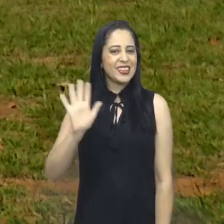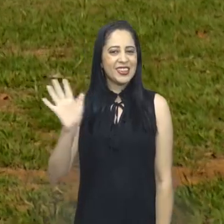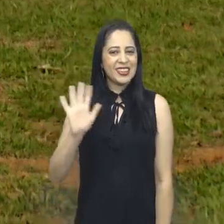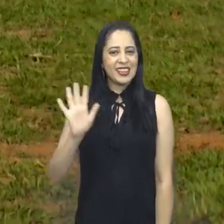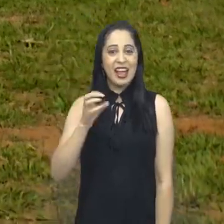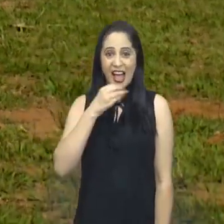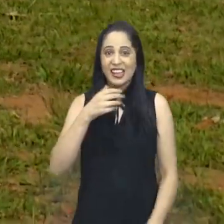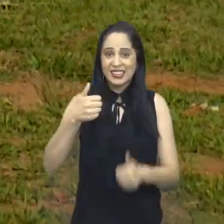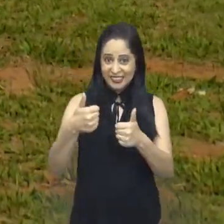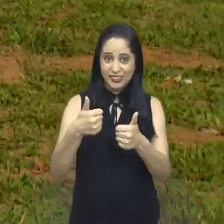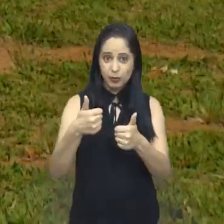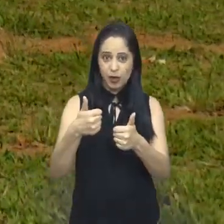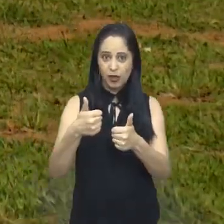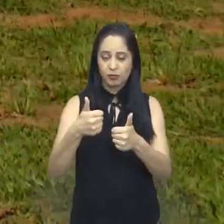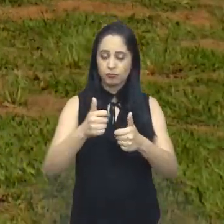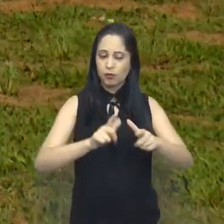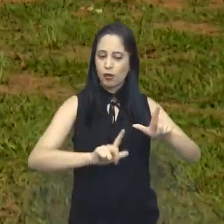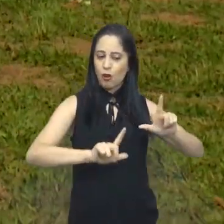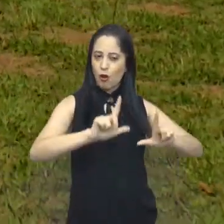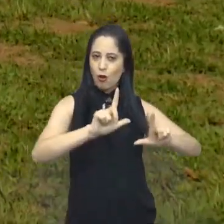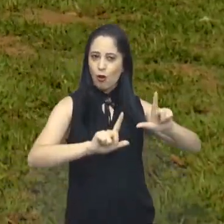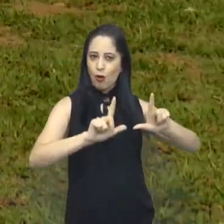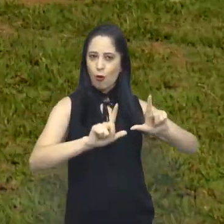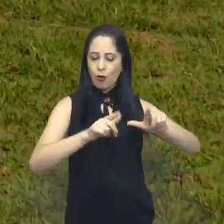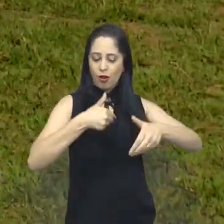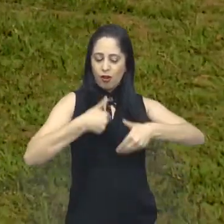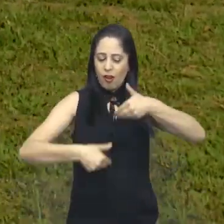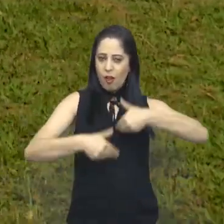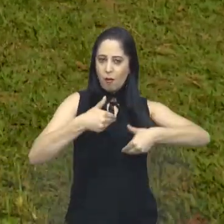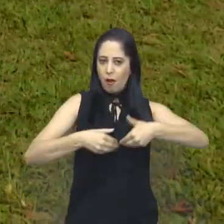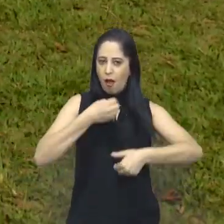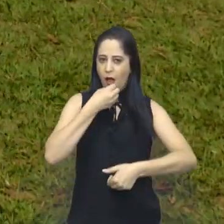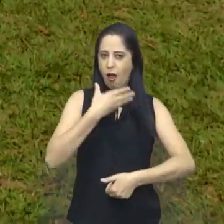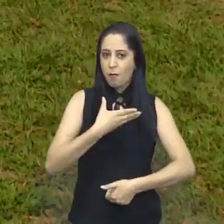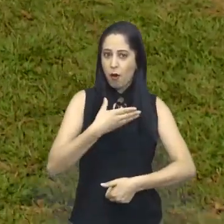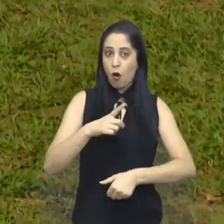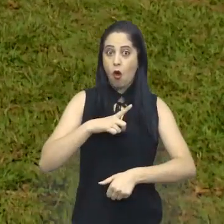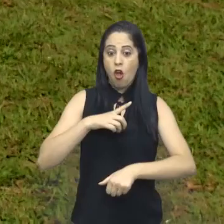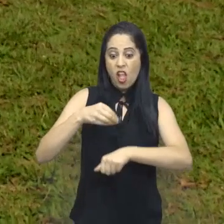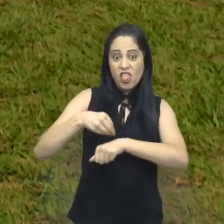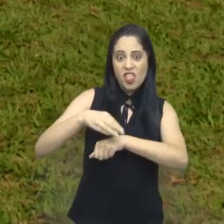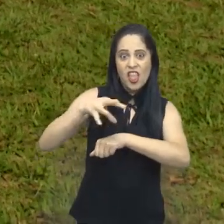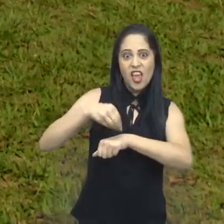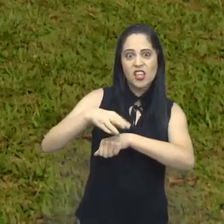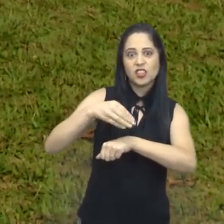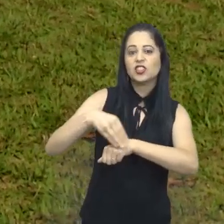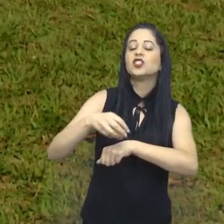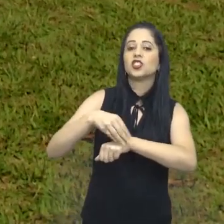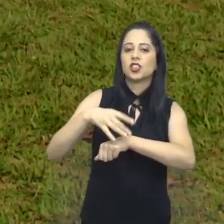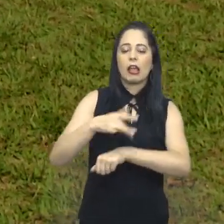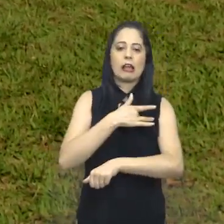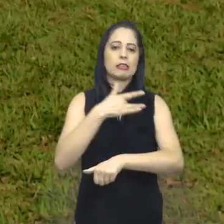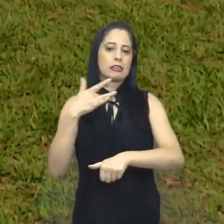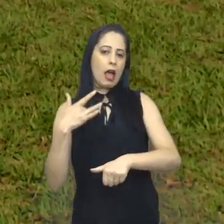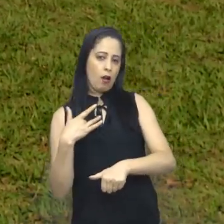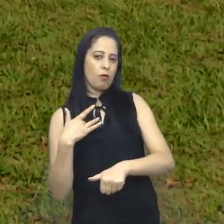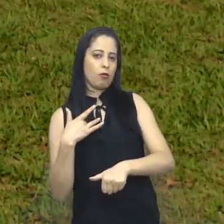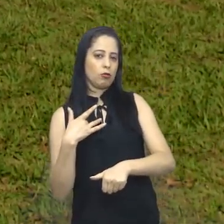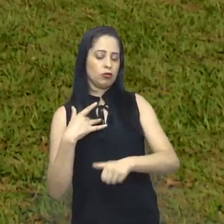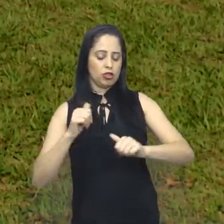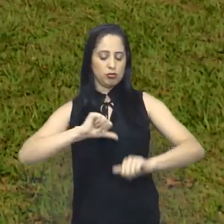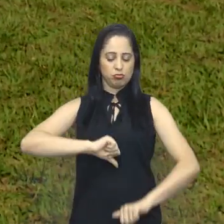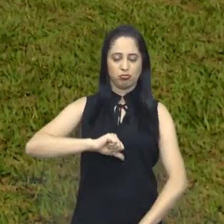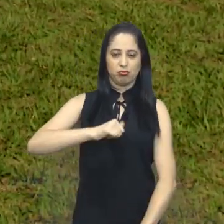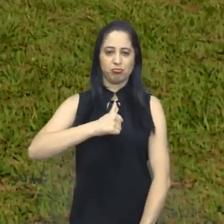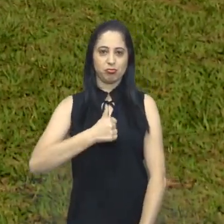Olá, tudo bem? O programa de Vem Com Você conta com diversas dicas de especialistas sobre saúde e bem